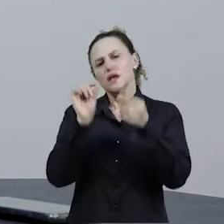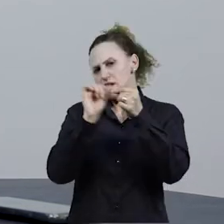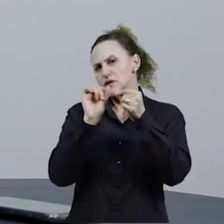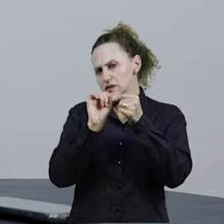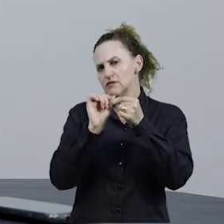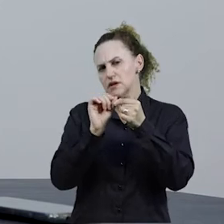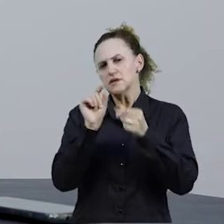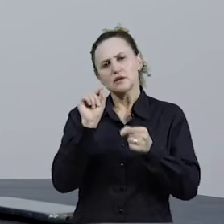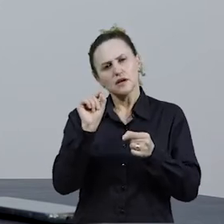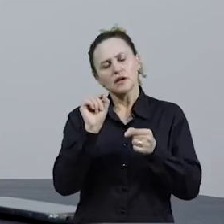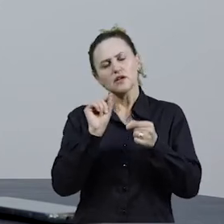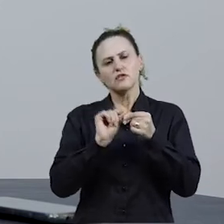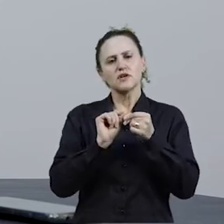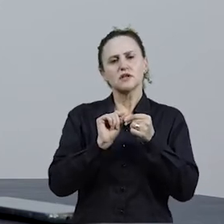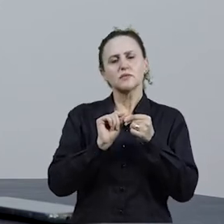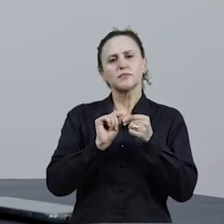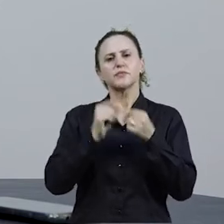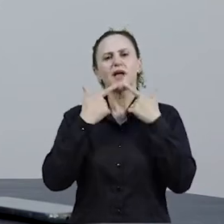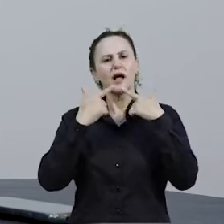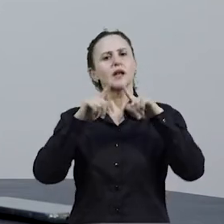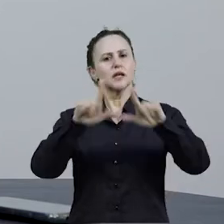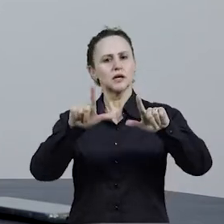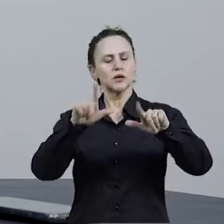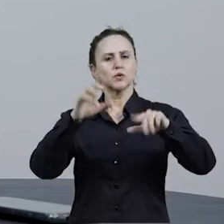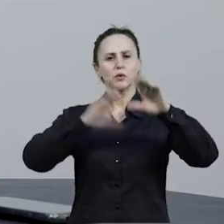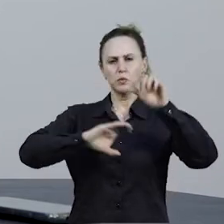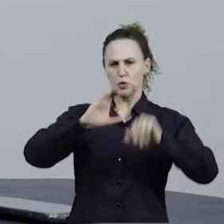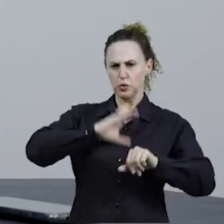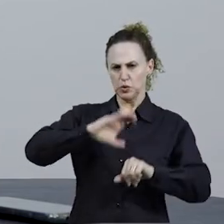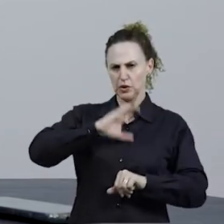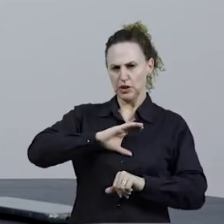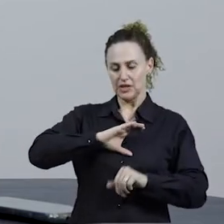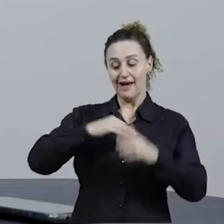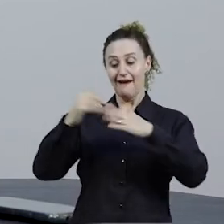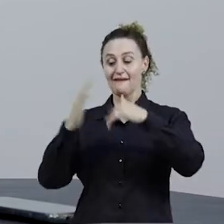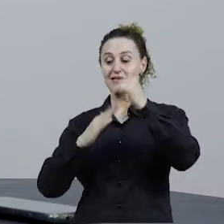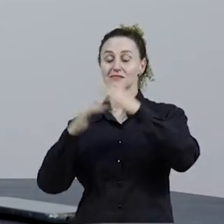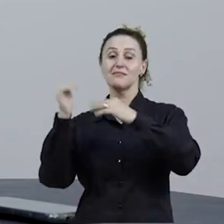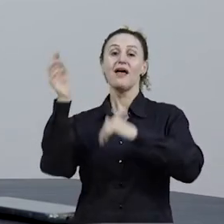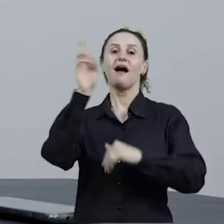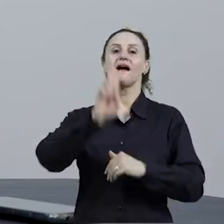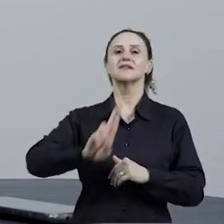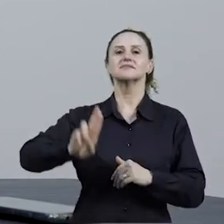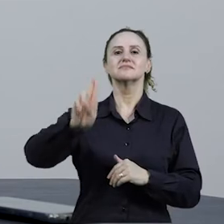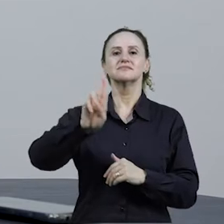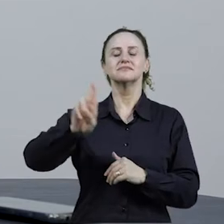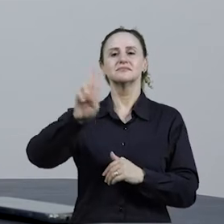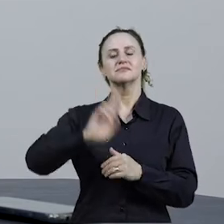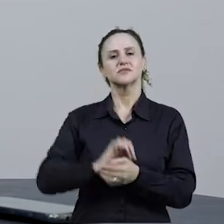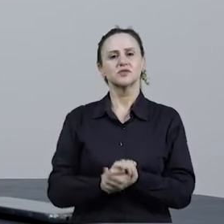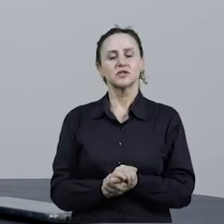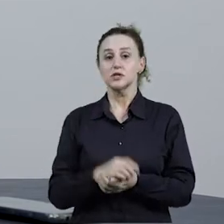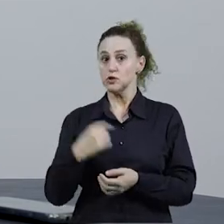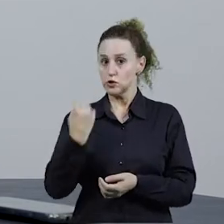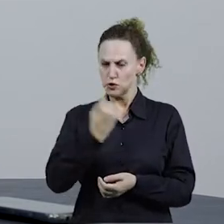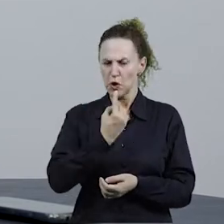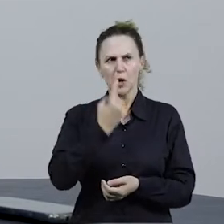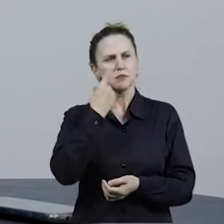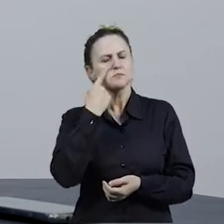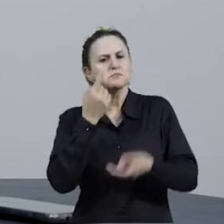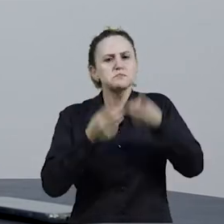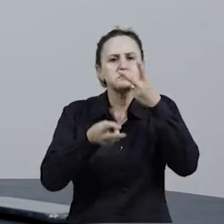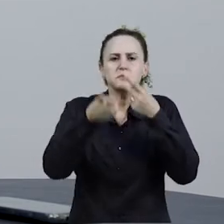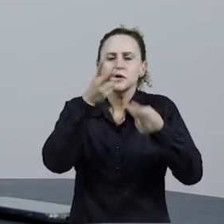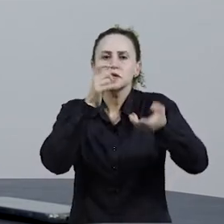portuguesa, ele está muito relacionado às práticas discursivas, às práticas de uso, né? Se a gente pegar alguns